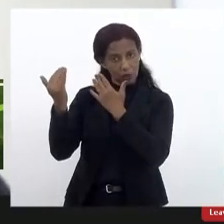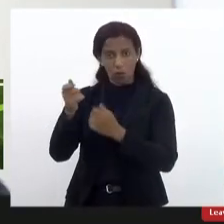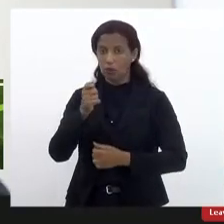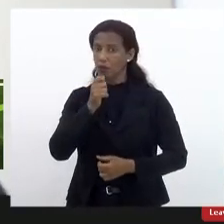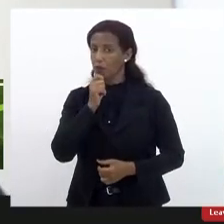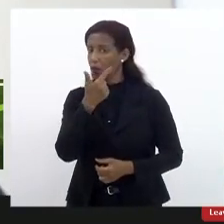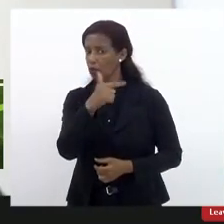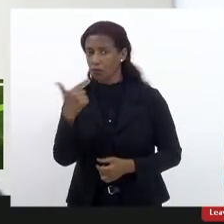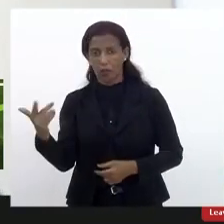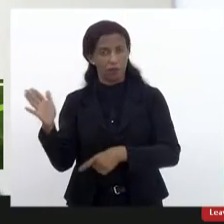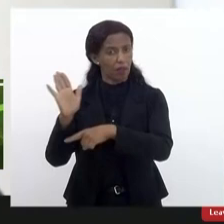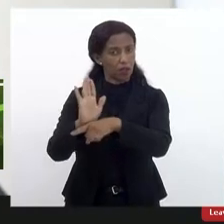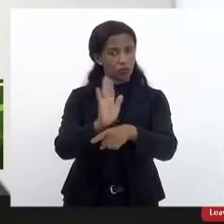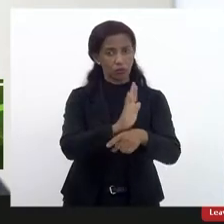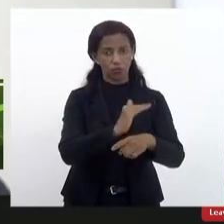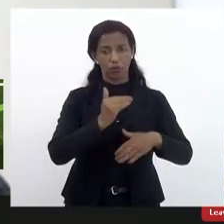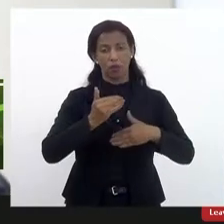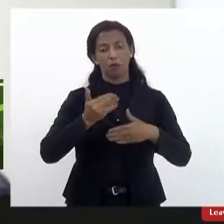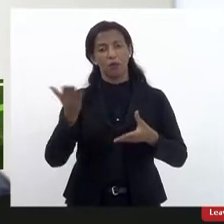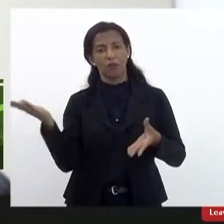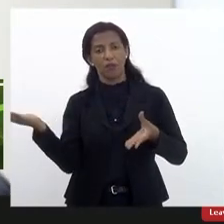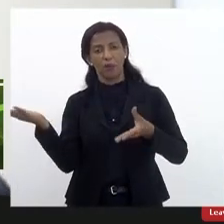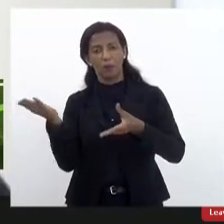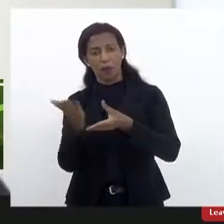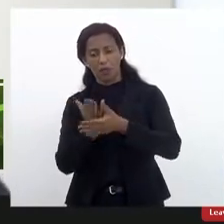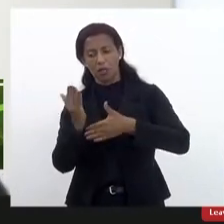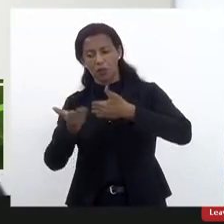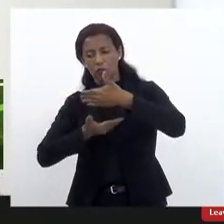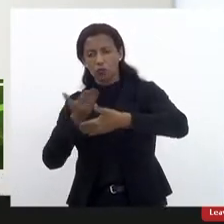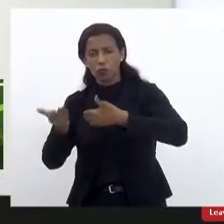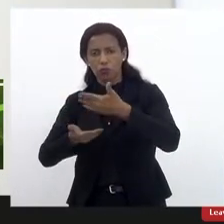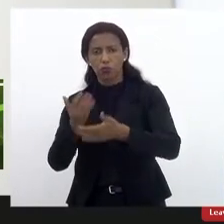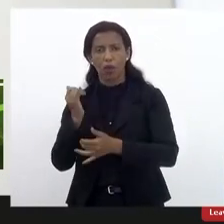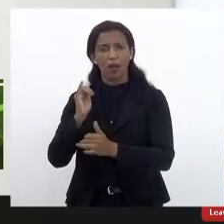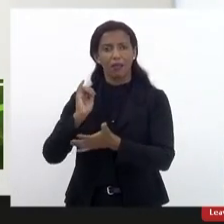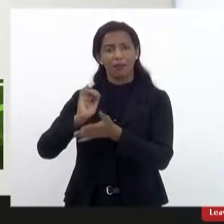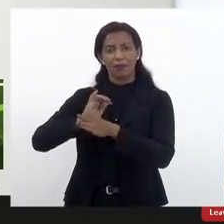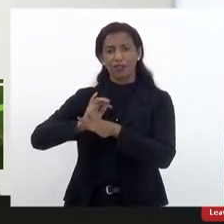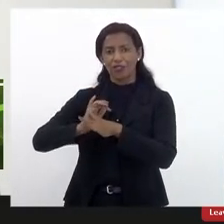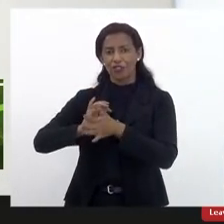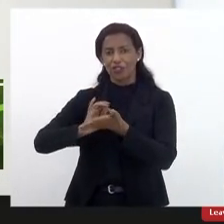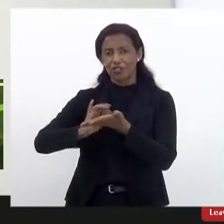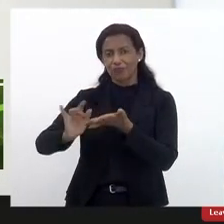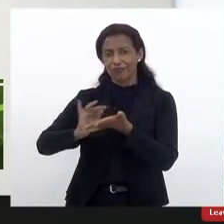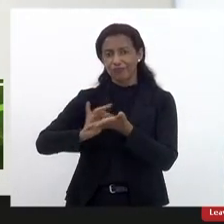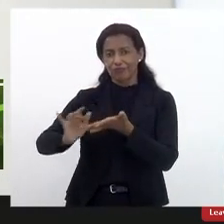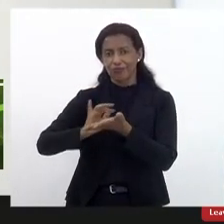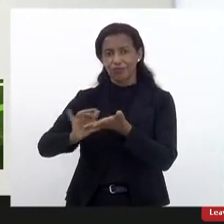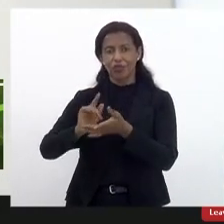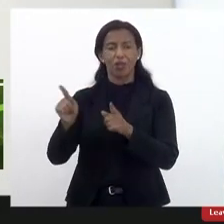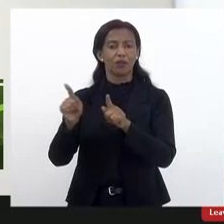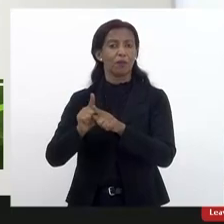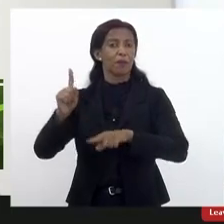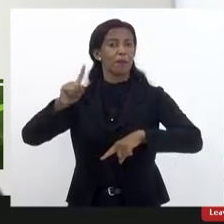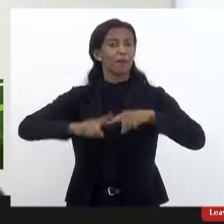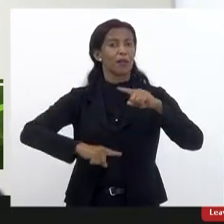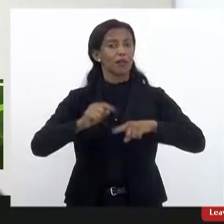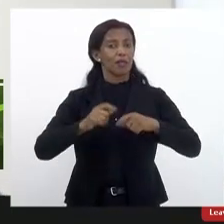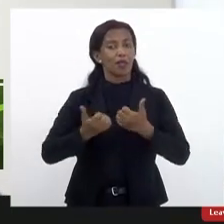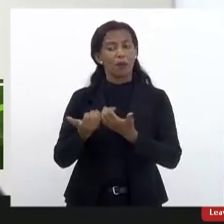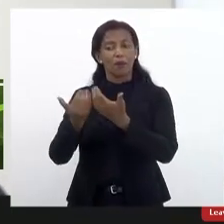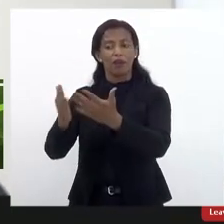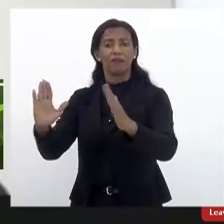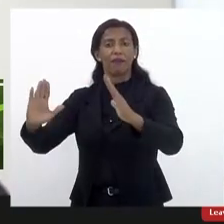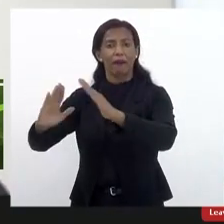contou com chips para fazer o processo de inclusão digital, assim como teve muita dificuldade para entregar os materiais na casa dos